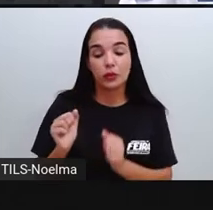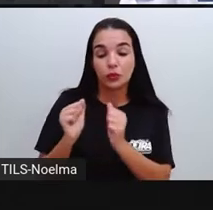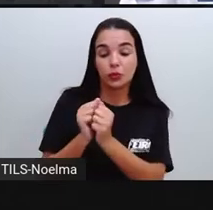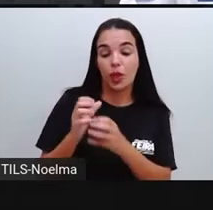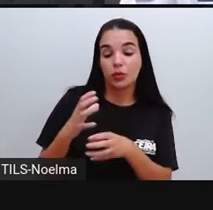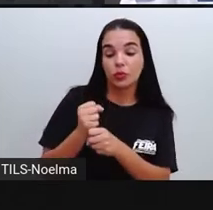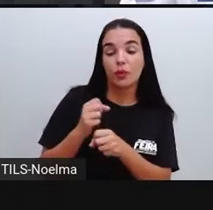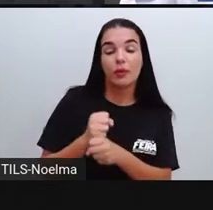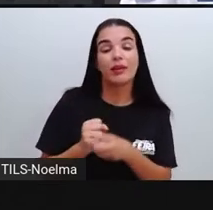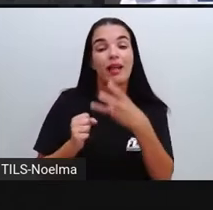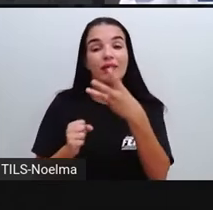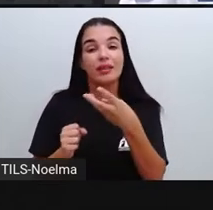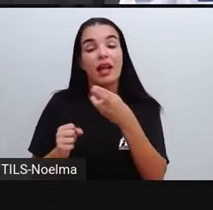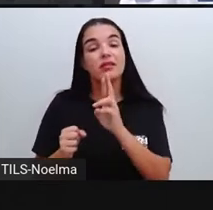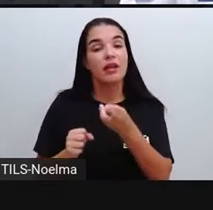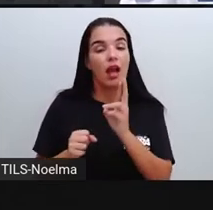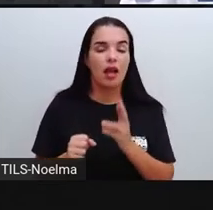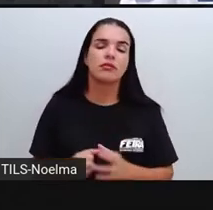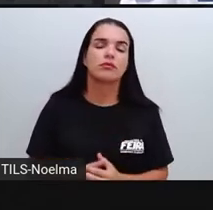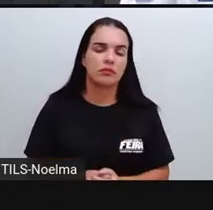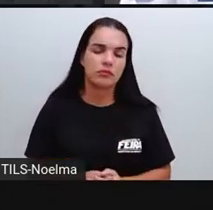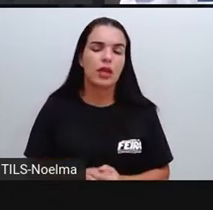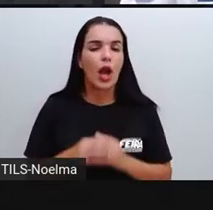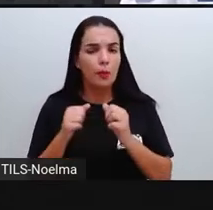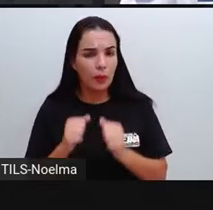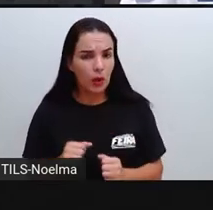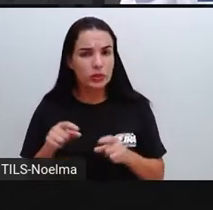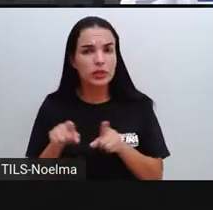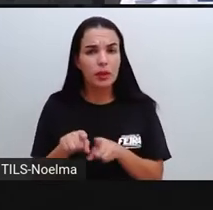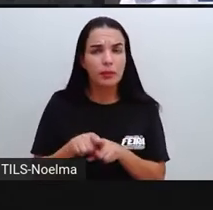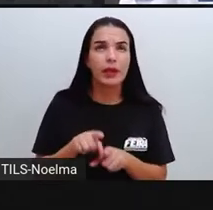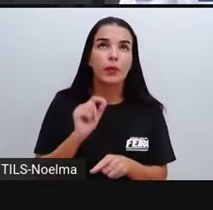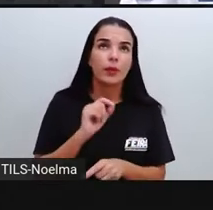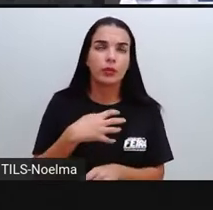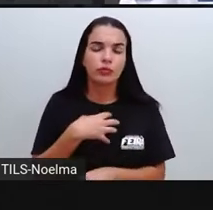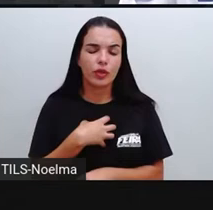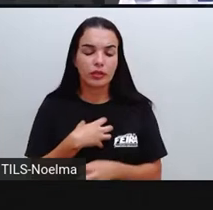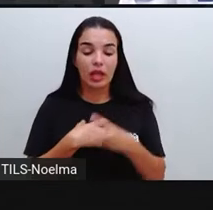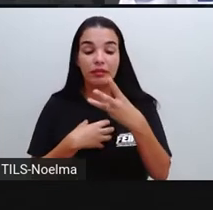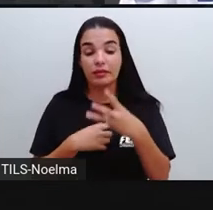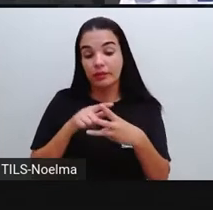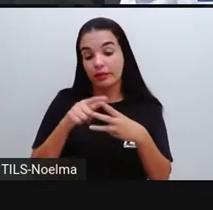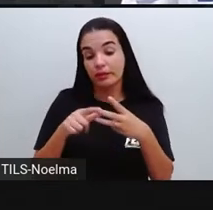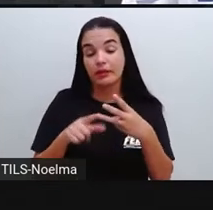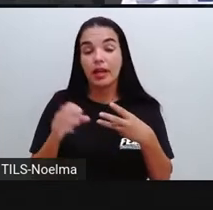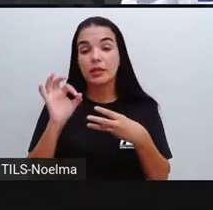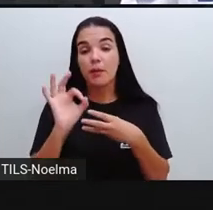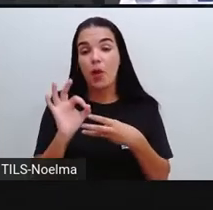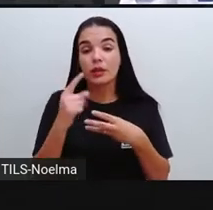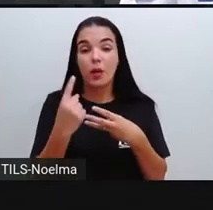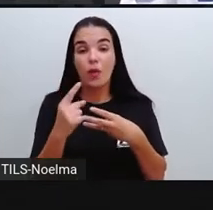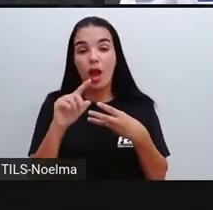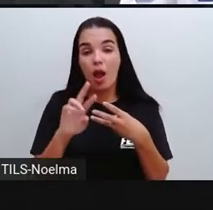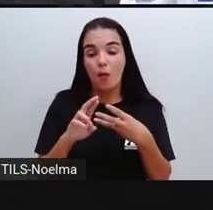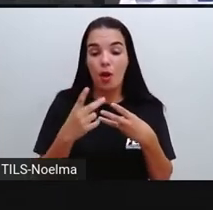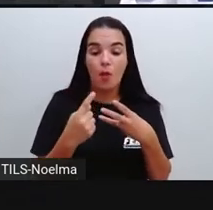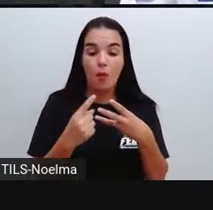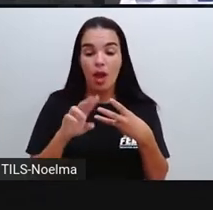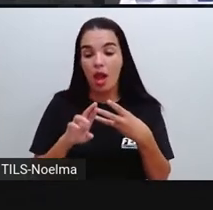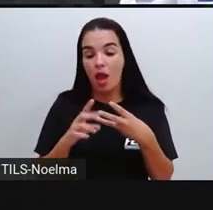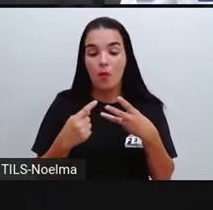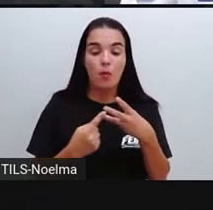Essa é uma das maneiras. Eu poderia colocar ali, né, também, 3 moedas de 1 real, tá?